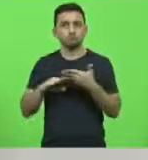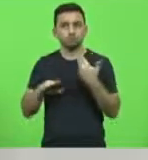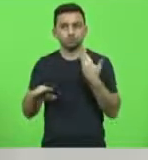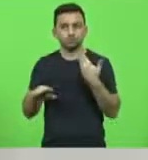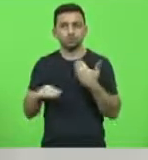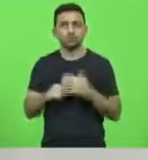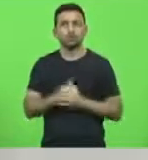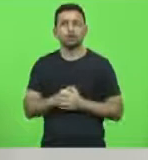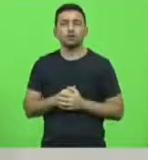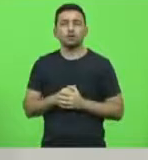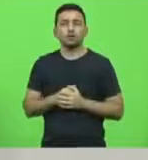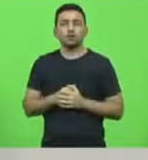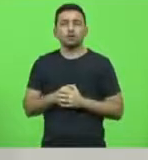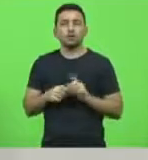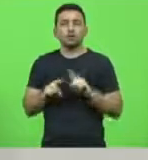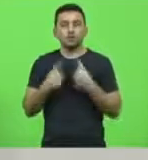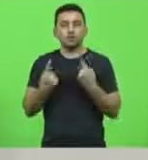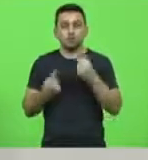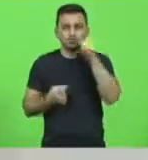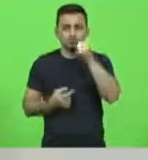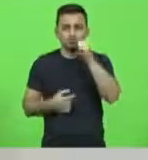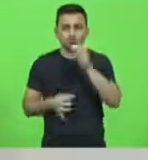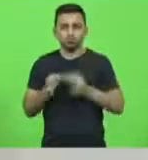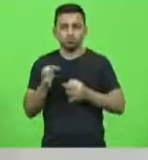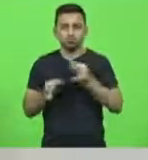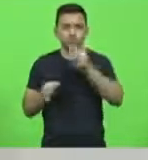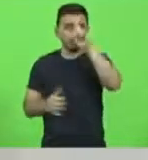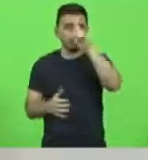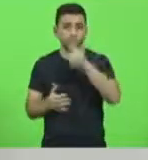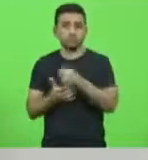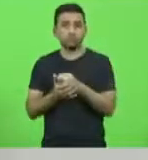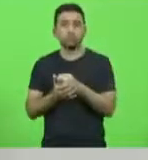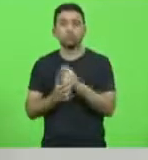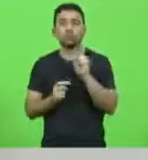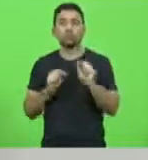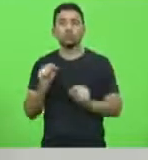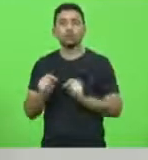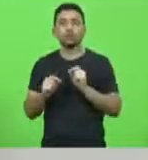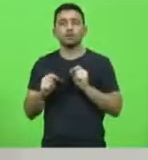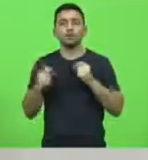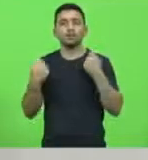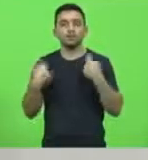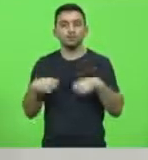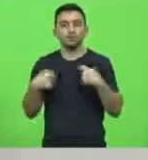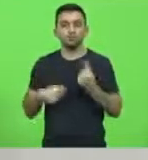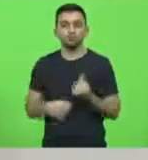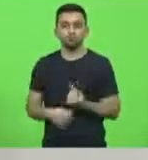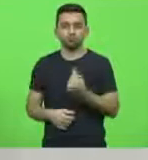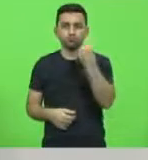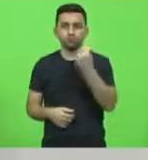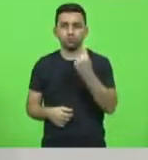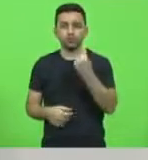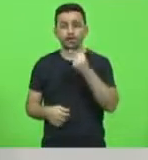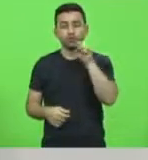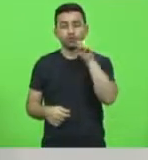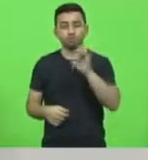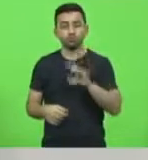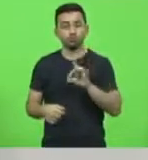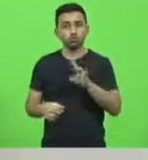Explico. A juíza determinou que a gente deliberasse única e exclusivamente sobre a prisão.